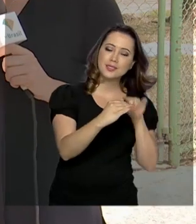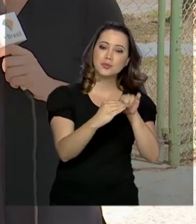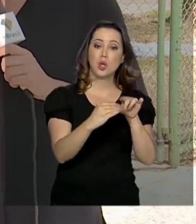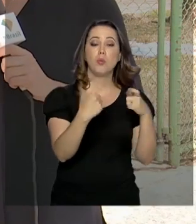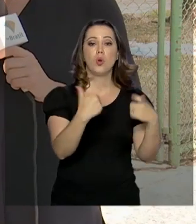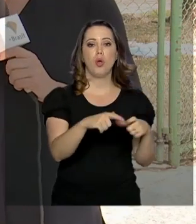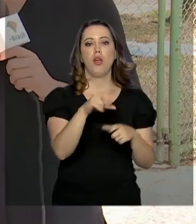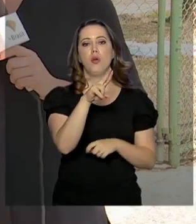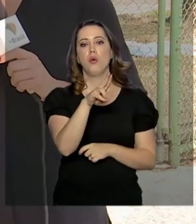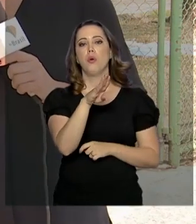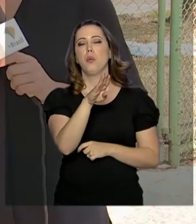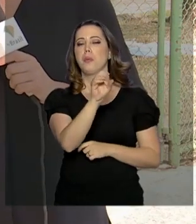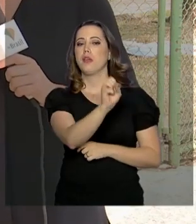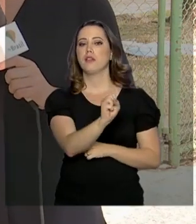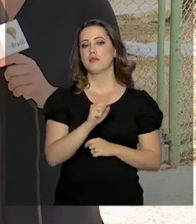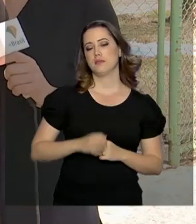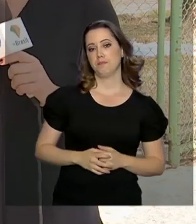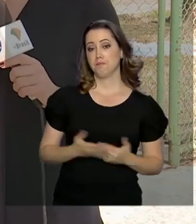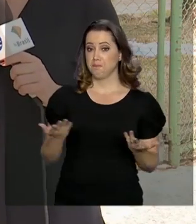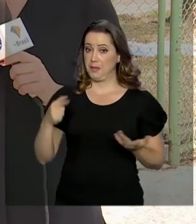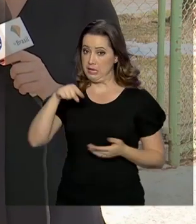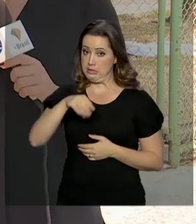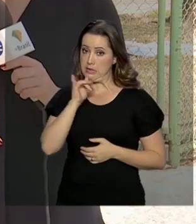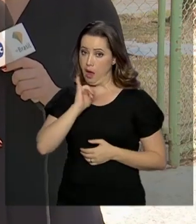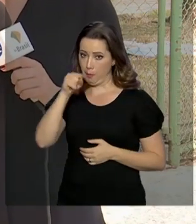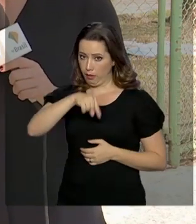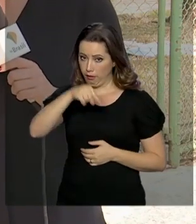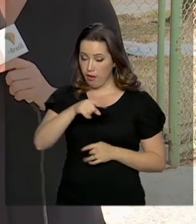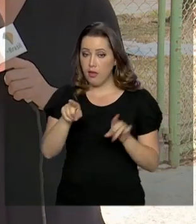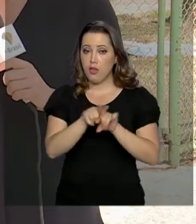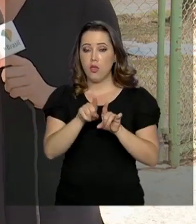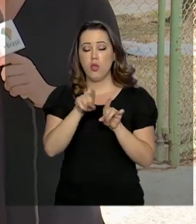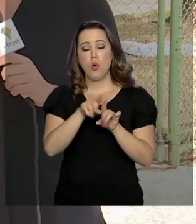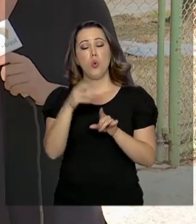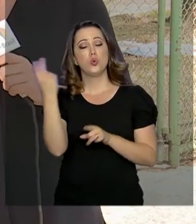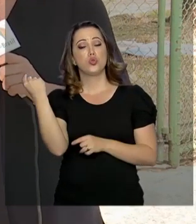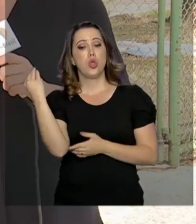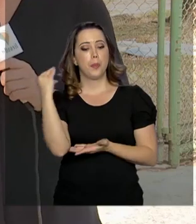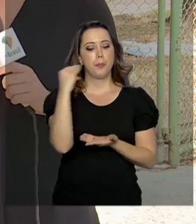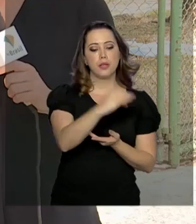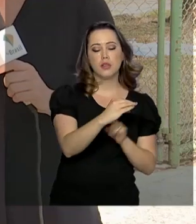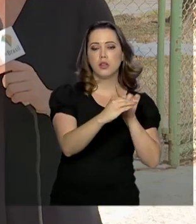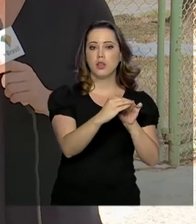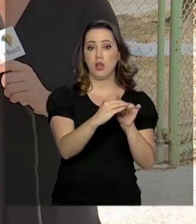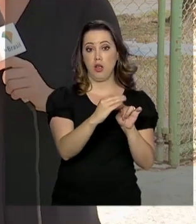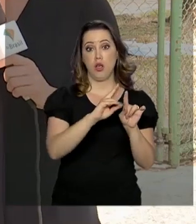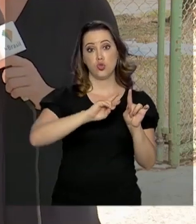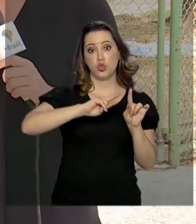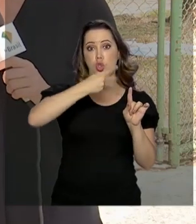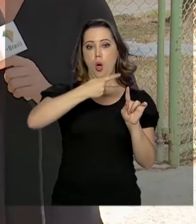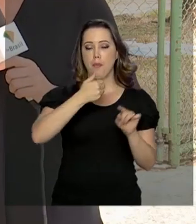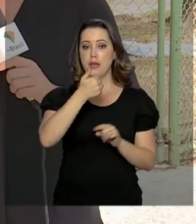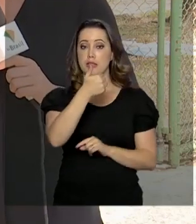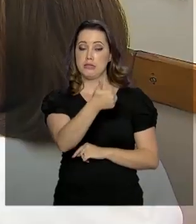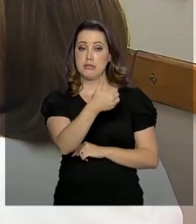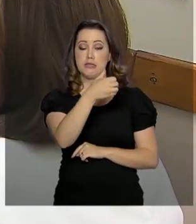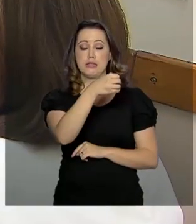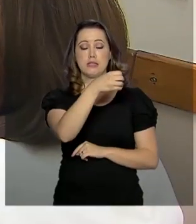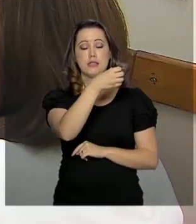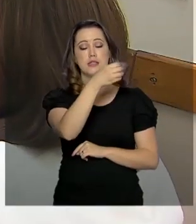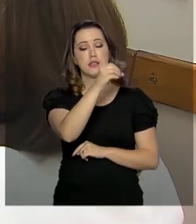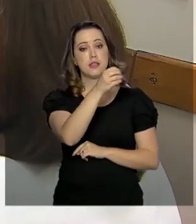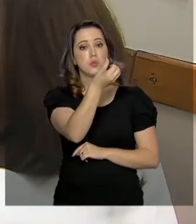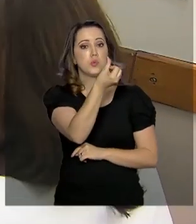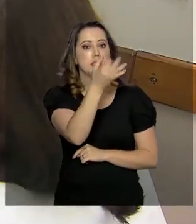exemplo, a adesão ao Saúde na Hora vai aumentar o repasse de verbas em 106%. Isso